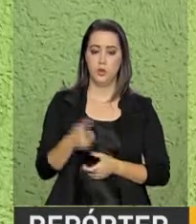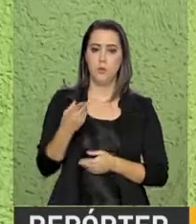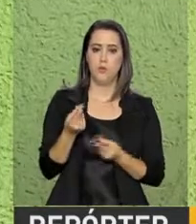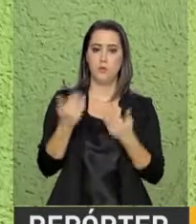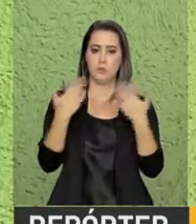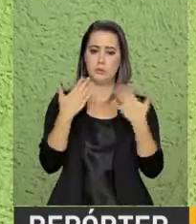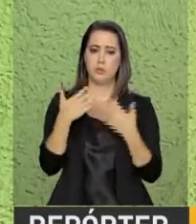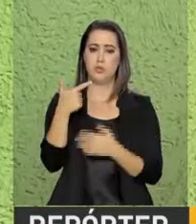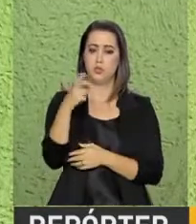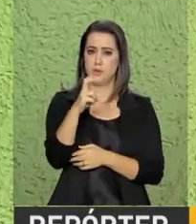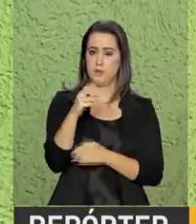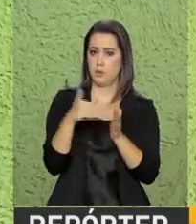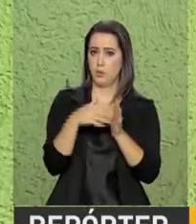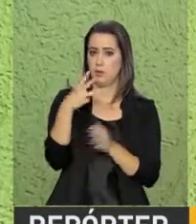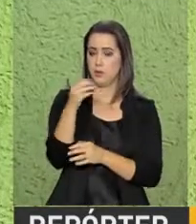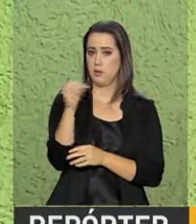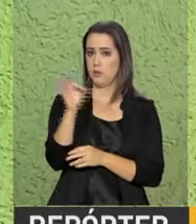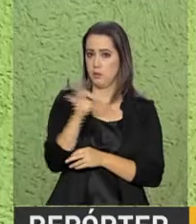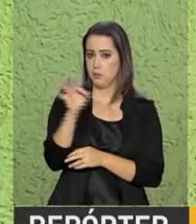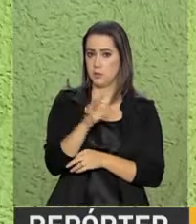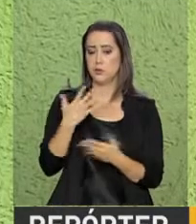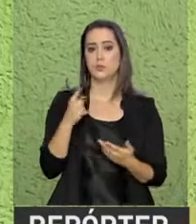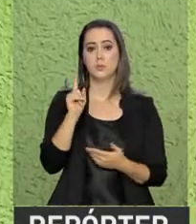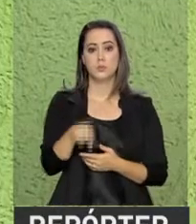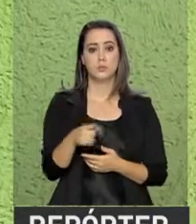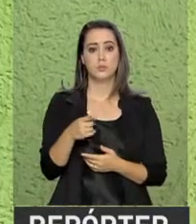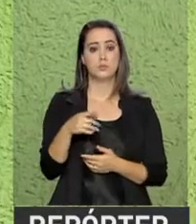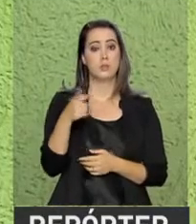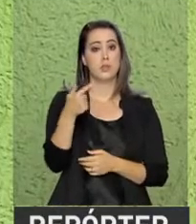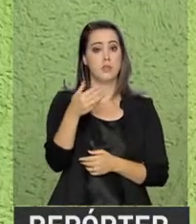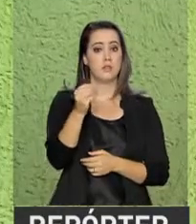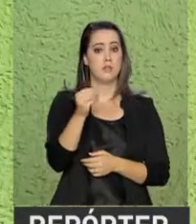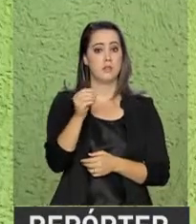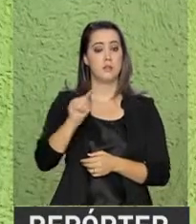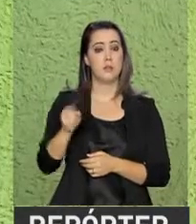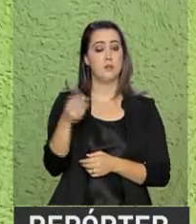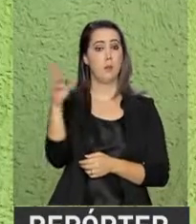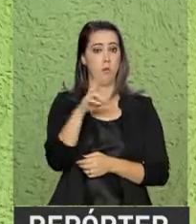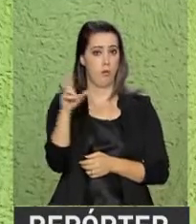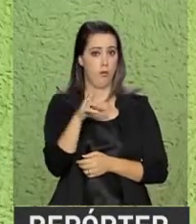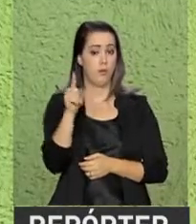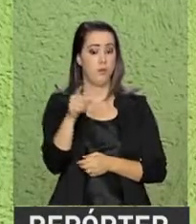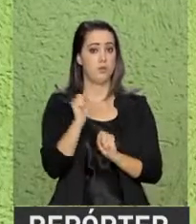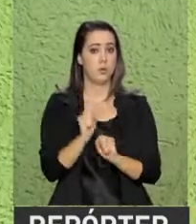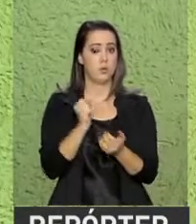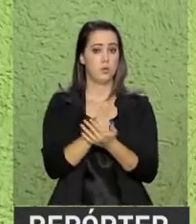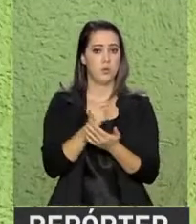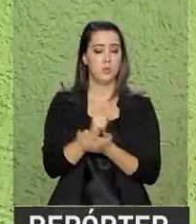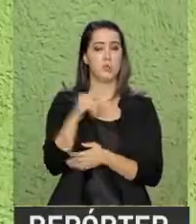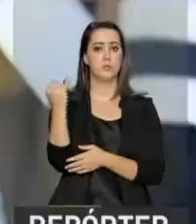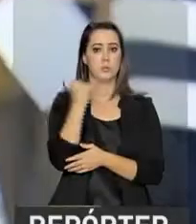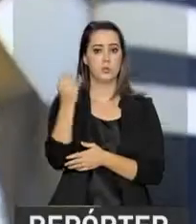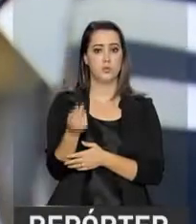gira em torno de 25% a 30%. Então, 25% a 30% em 70 mil, que é o teto máximo do veículo que você pode comprar, é um valor